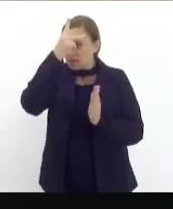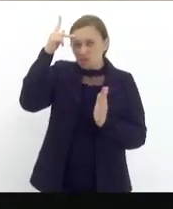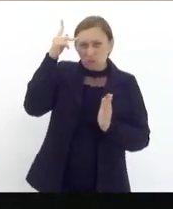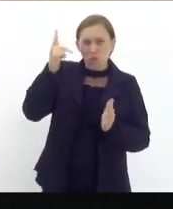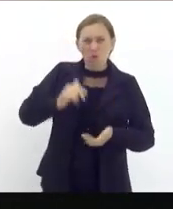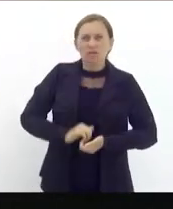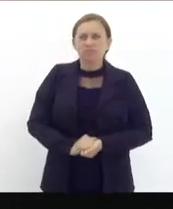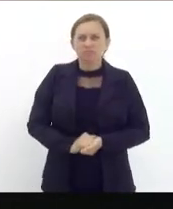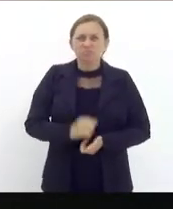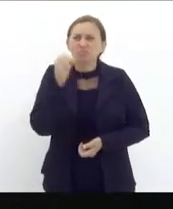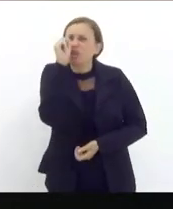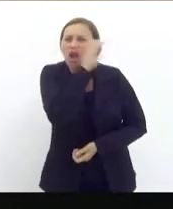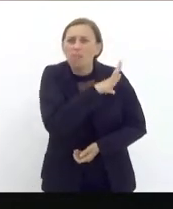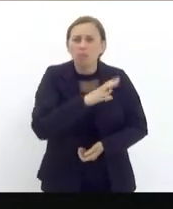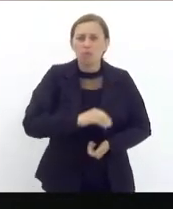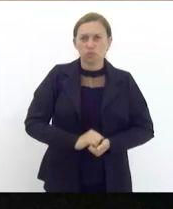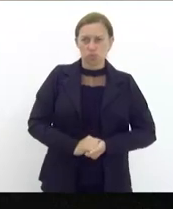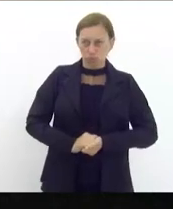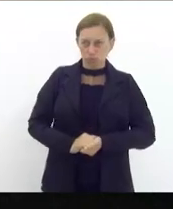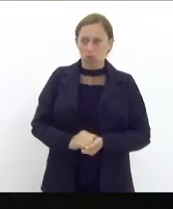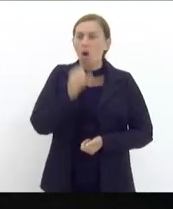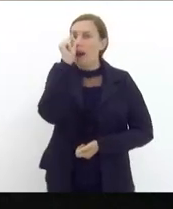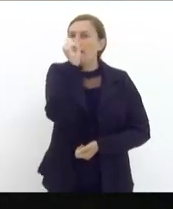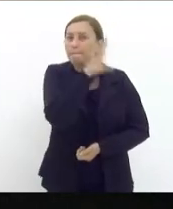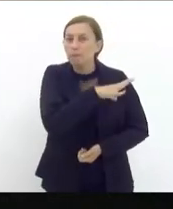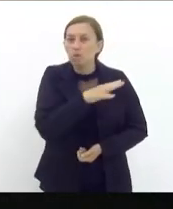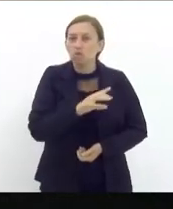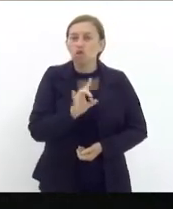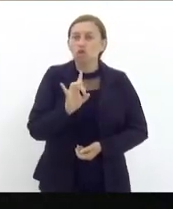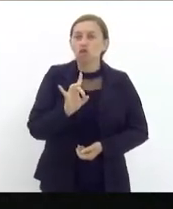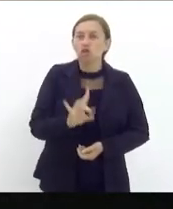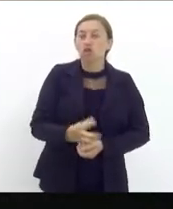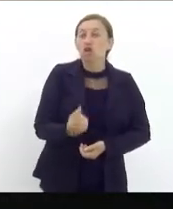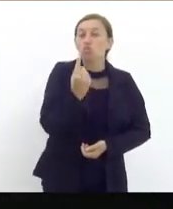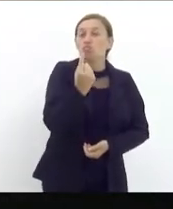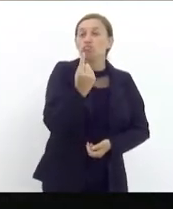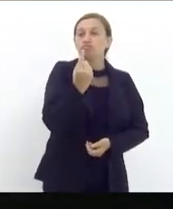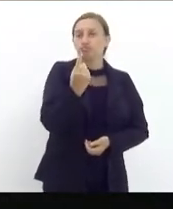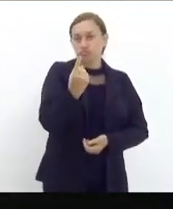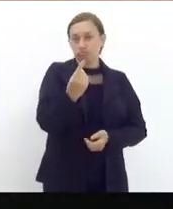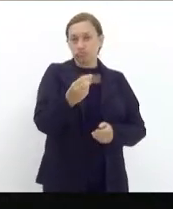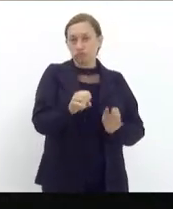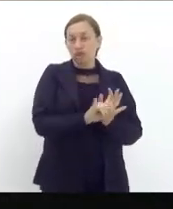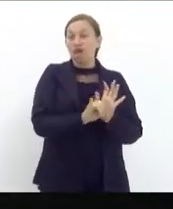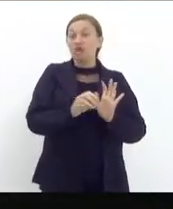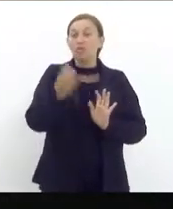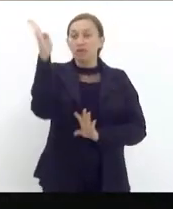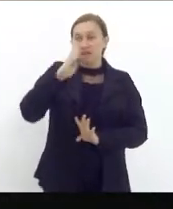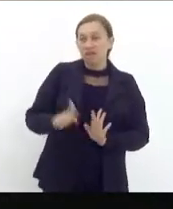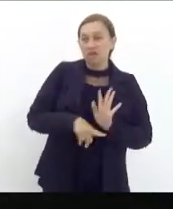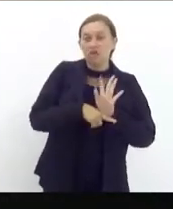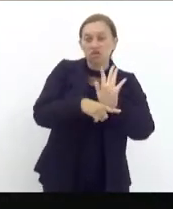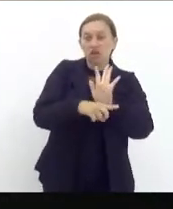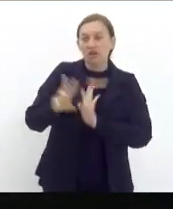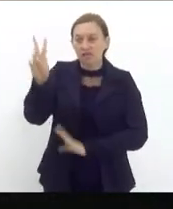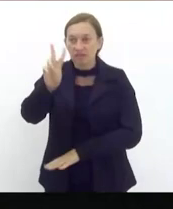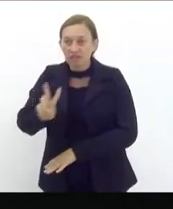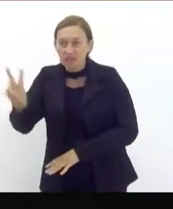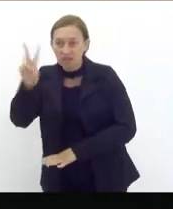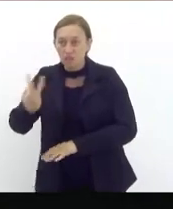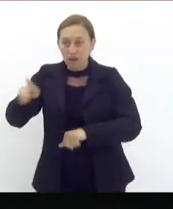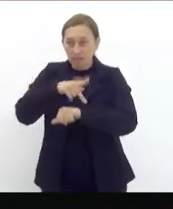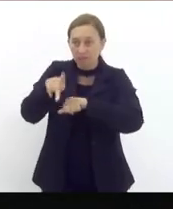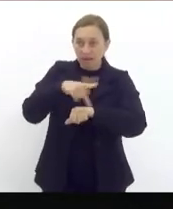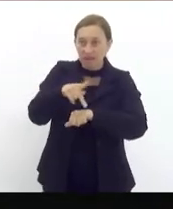isso é um absurdo isso é um absurdo só tem uma maneira do Brasil ajudar a Venezuela é tirar